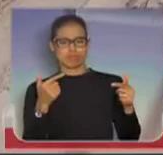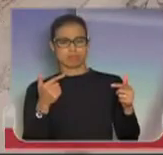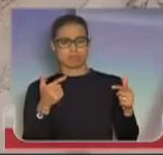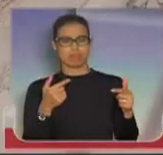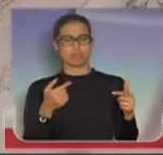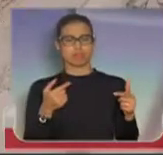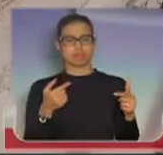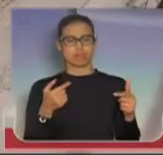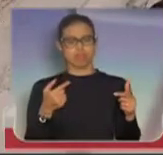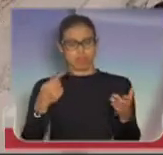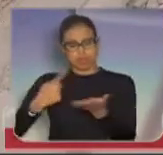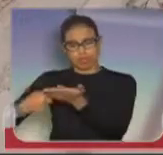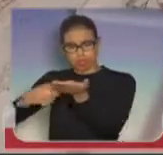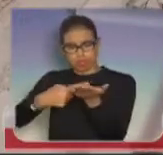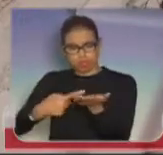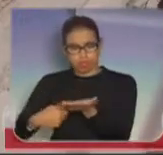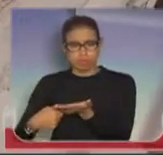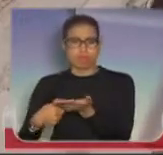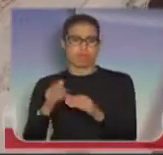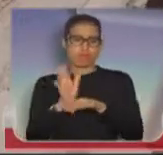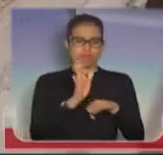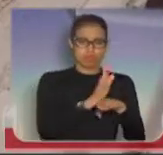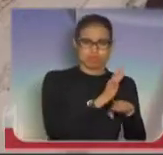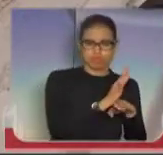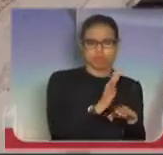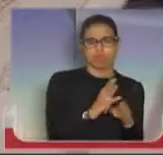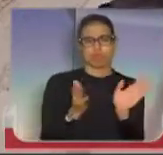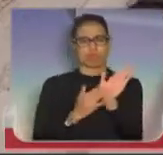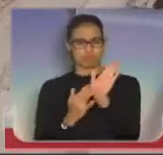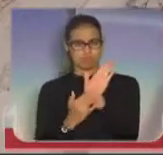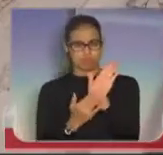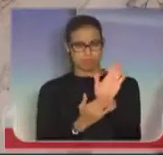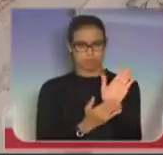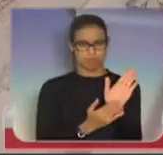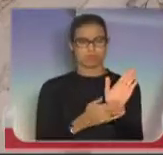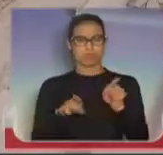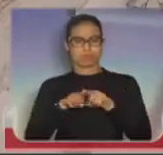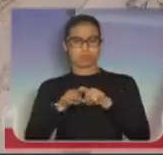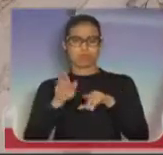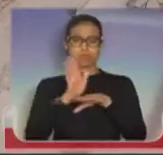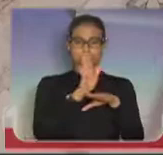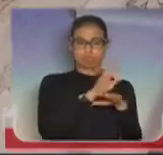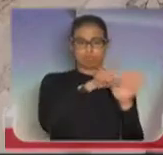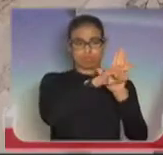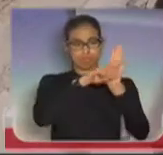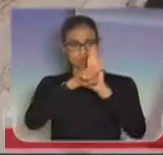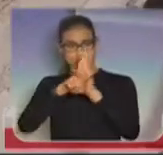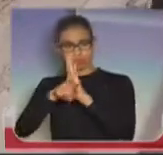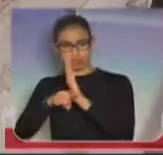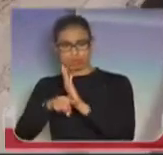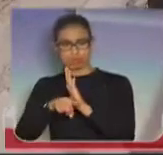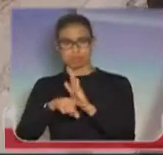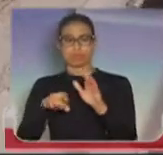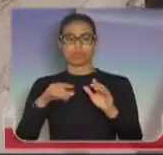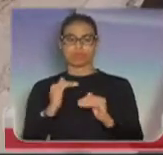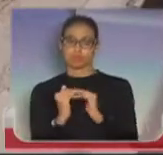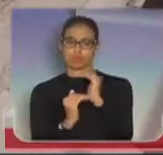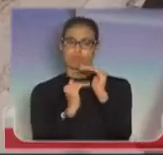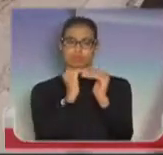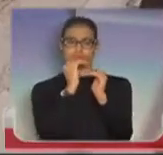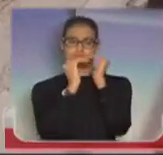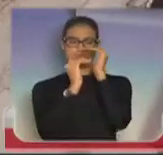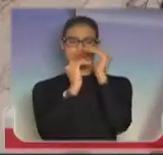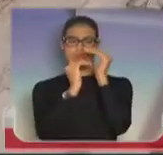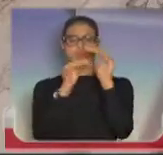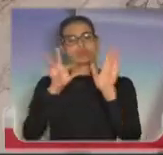procurar ajudar, trazer novas posturas, nos ajudar na fiscalização, no desenvolvimento